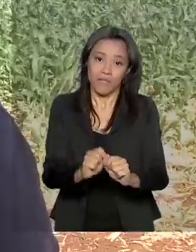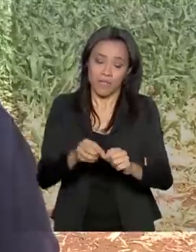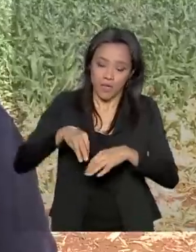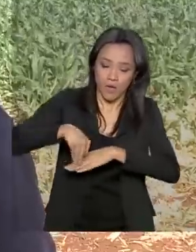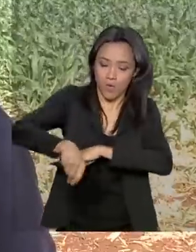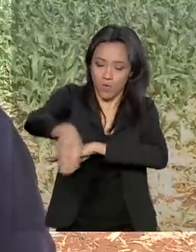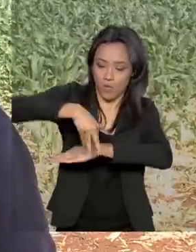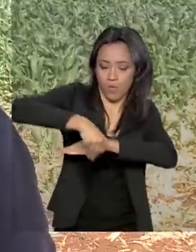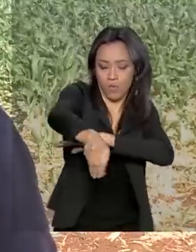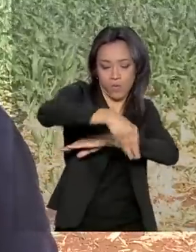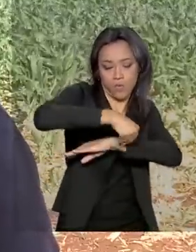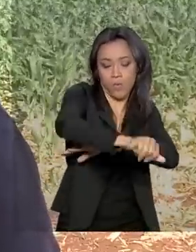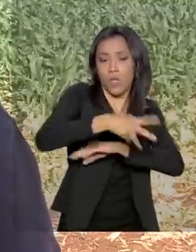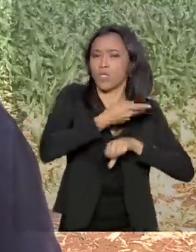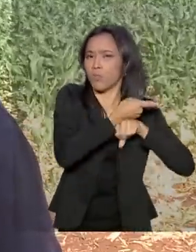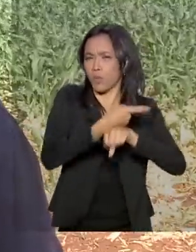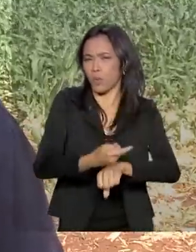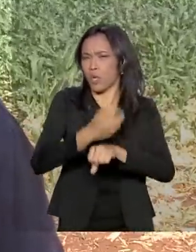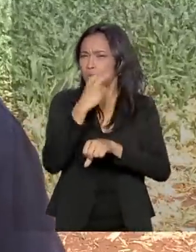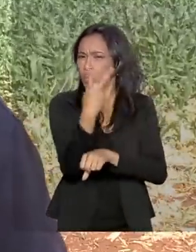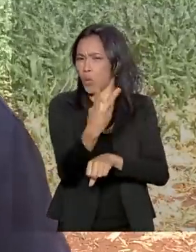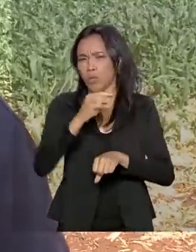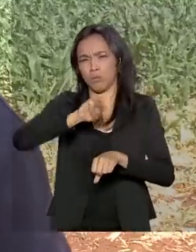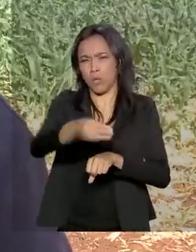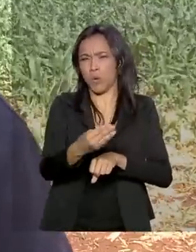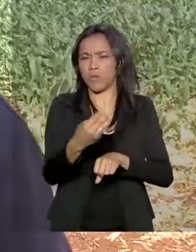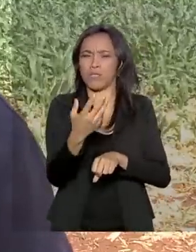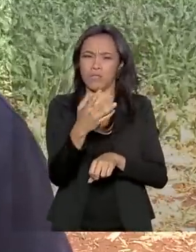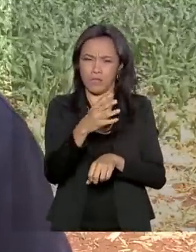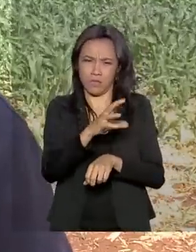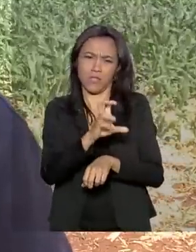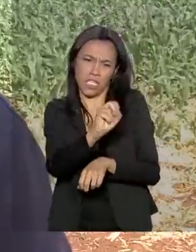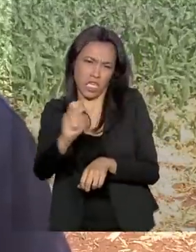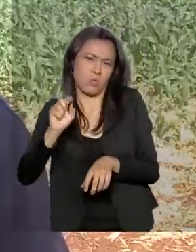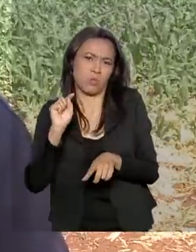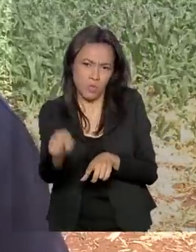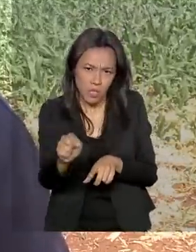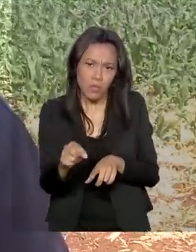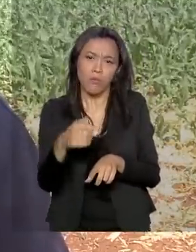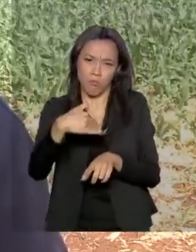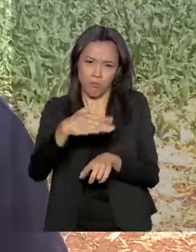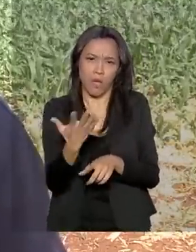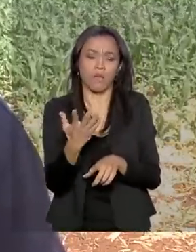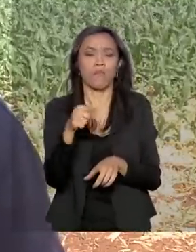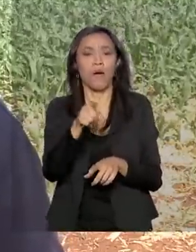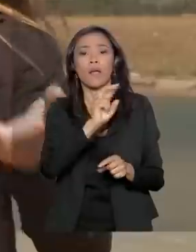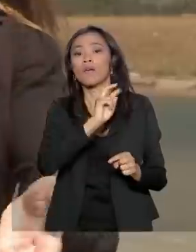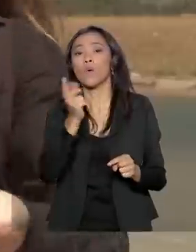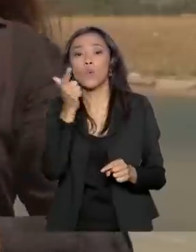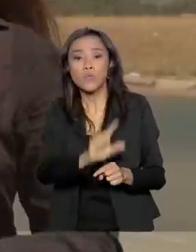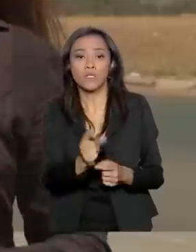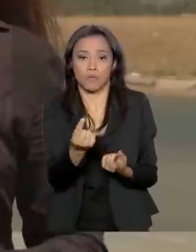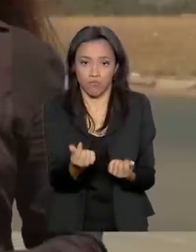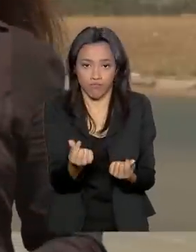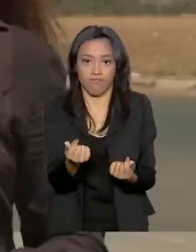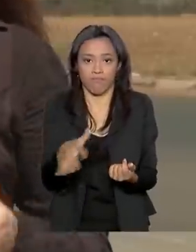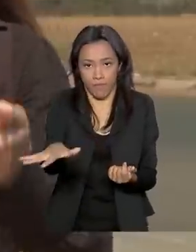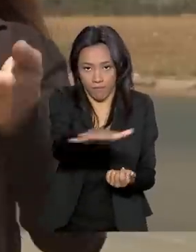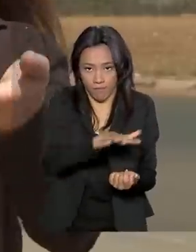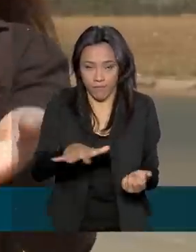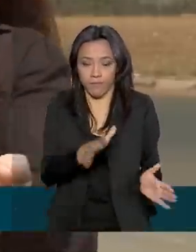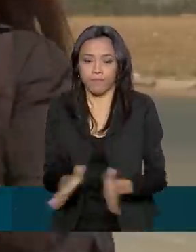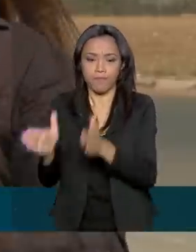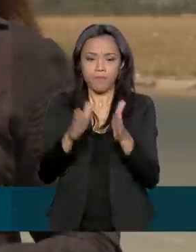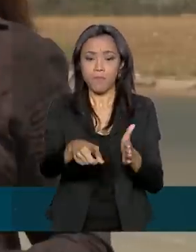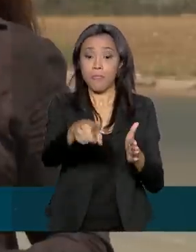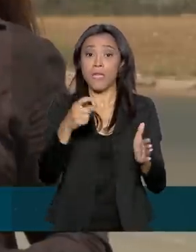busca, em média, de 2 milhões e meio a 3 milhões de reais por ano para se fazer o custeio também da safra. Uma das dificuldades ainda